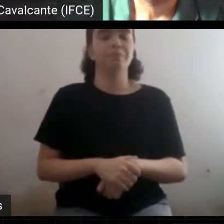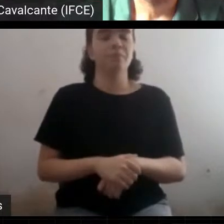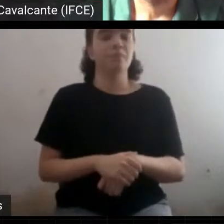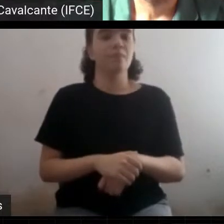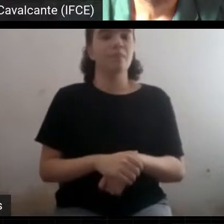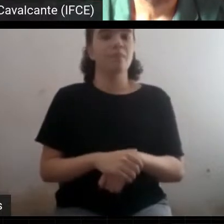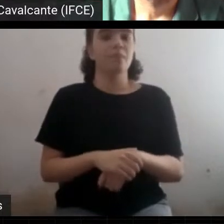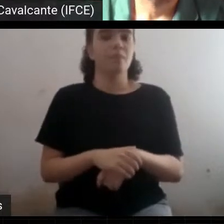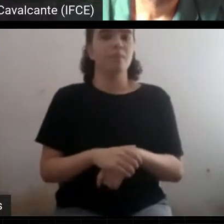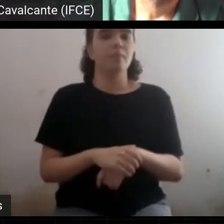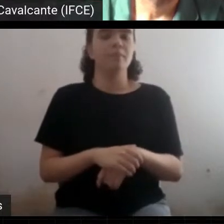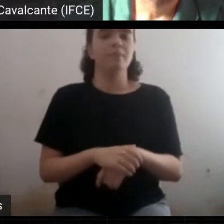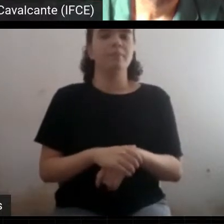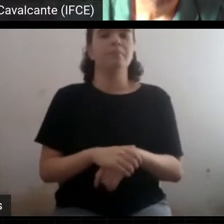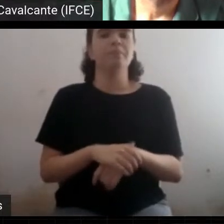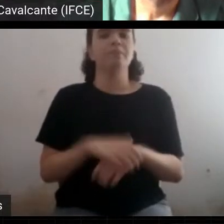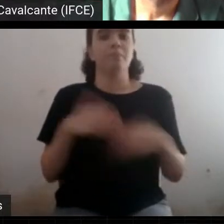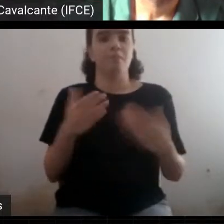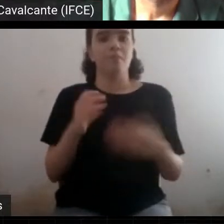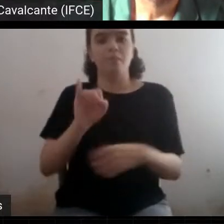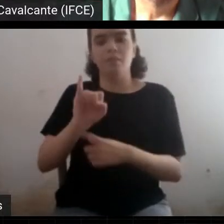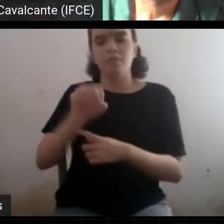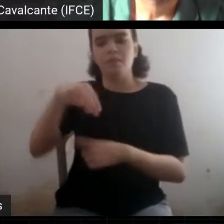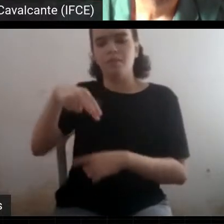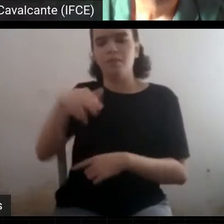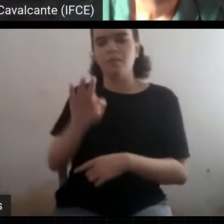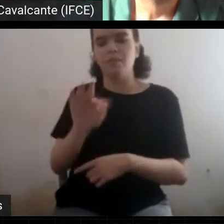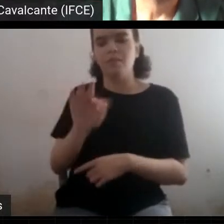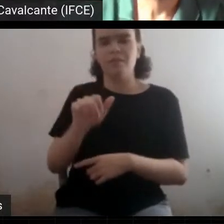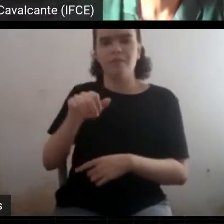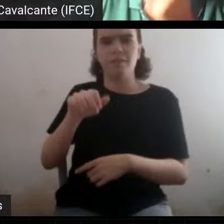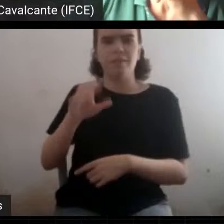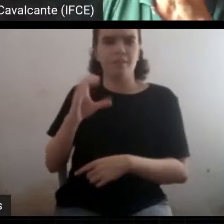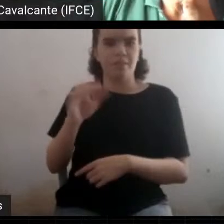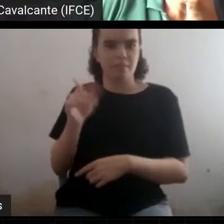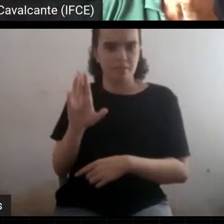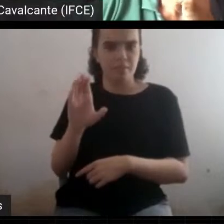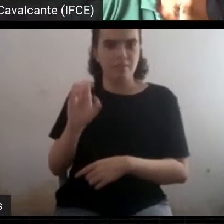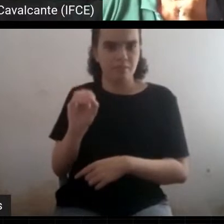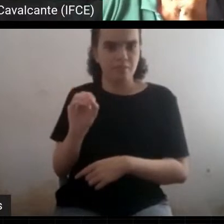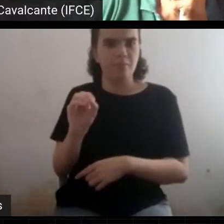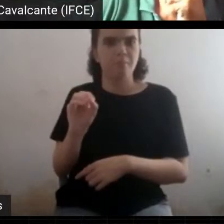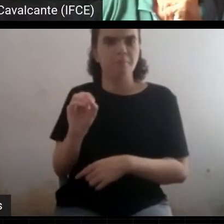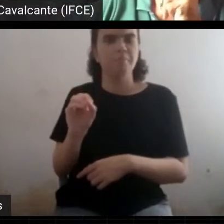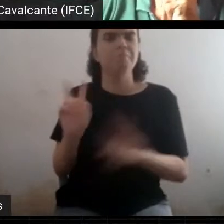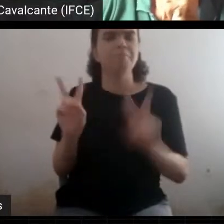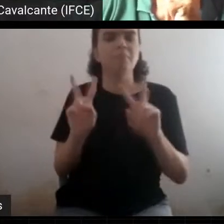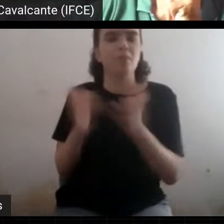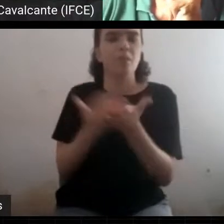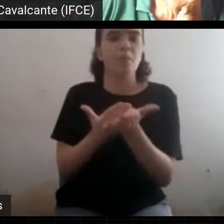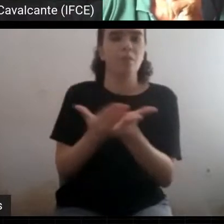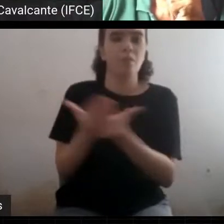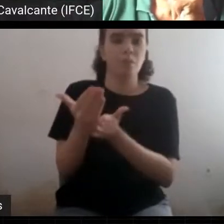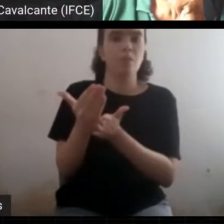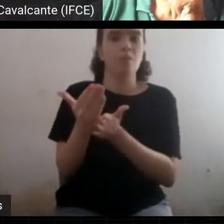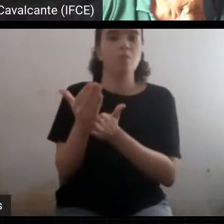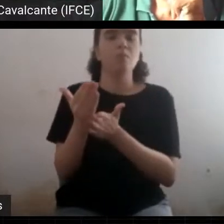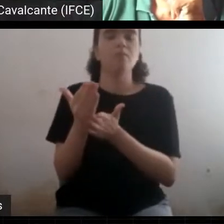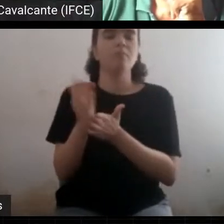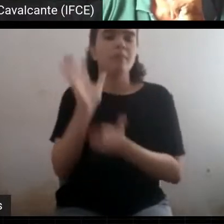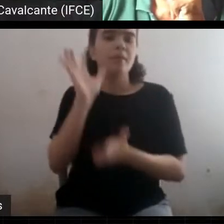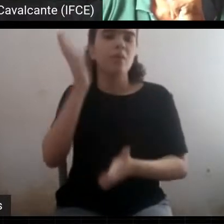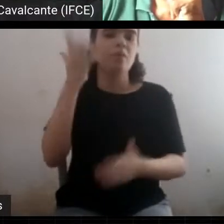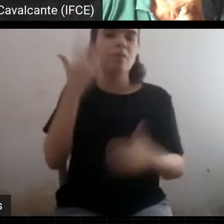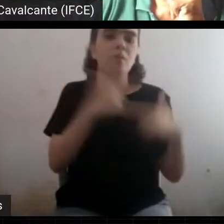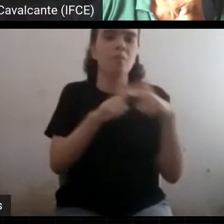consertar certos problemas da cosmologia padrão interior que não tinham solução. Por exemplo, quando a gente observa